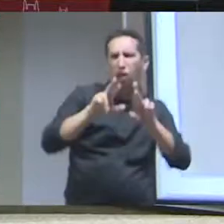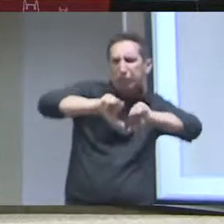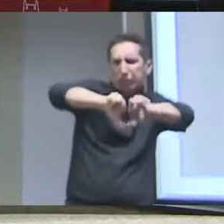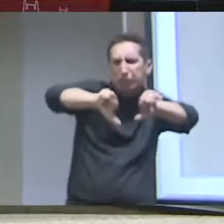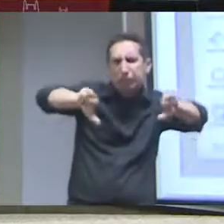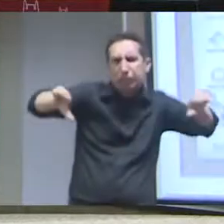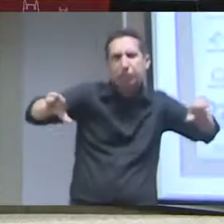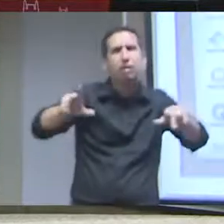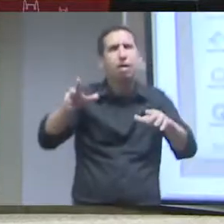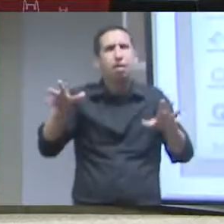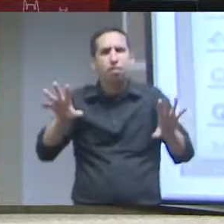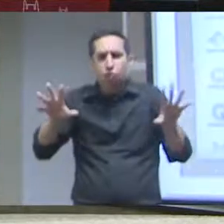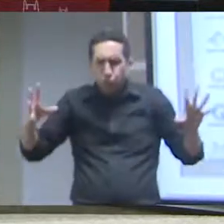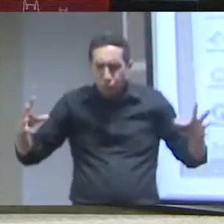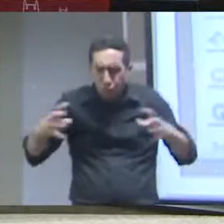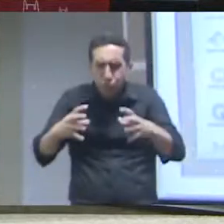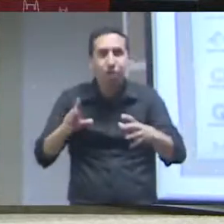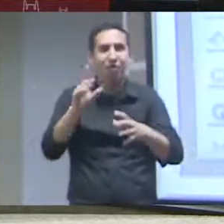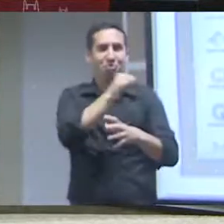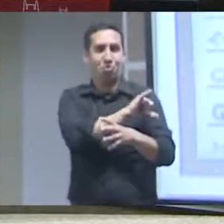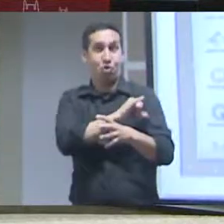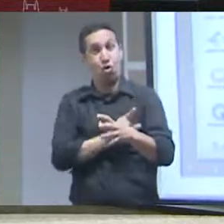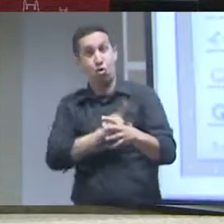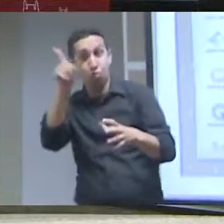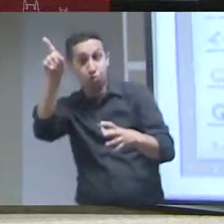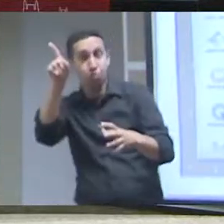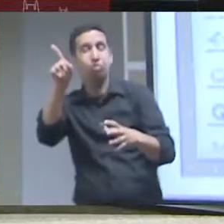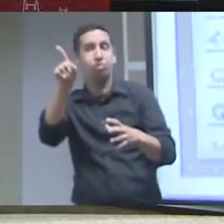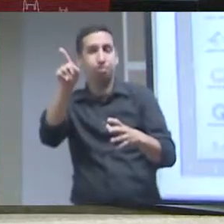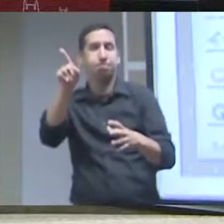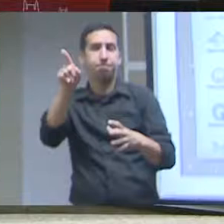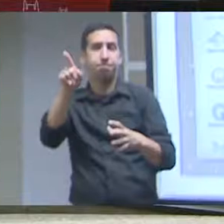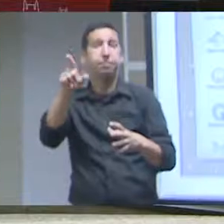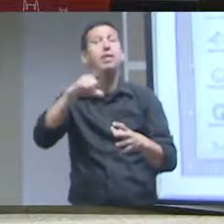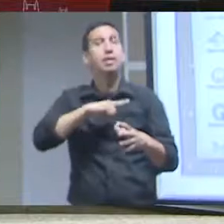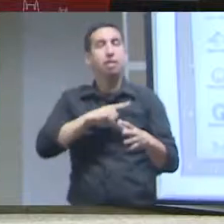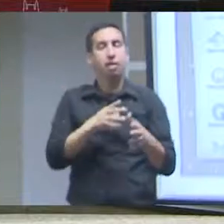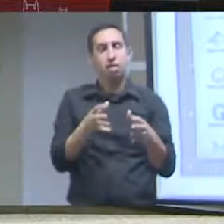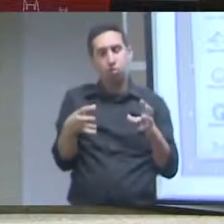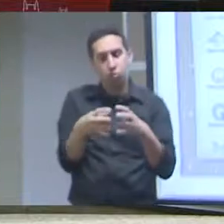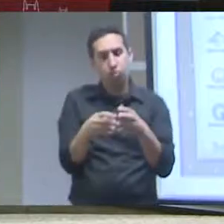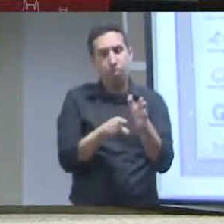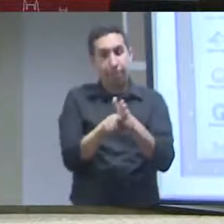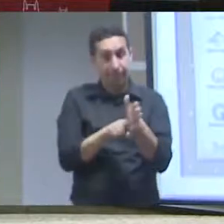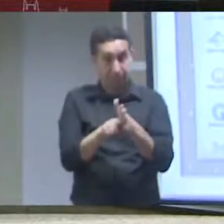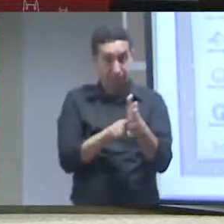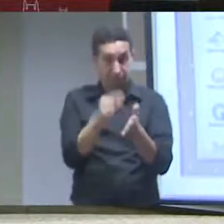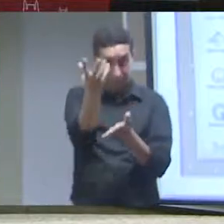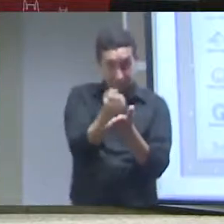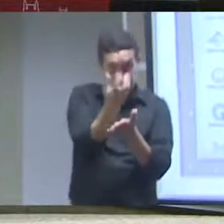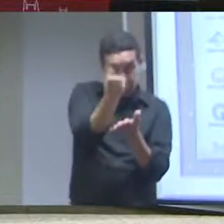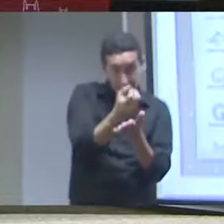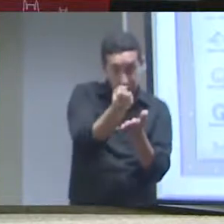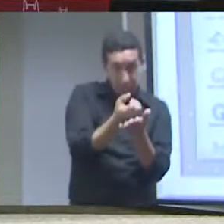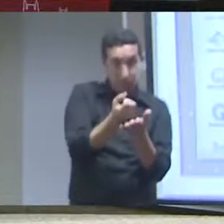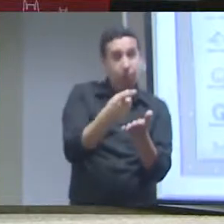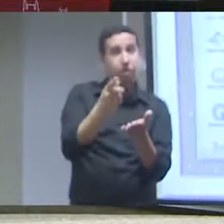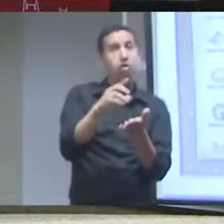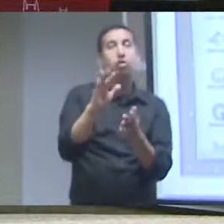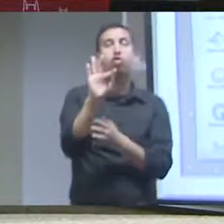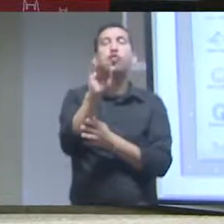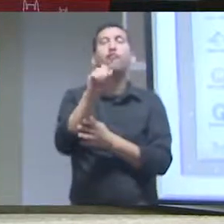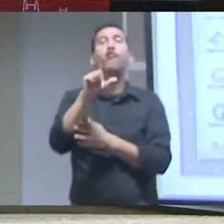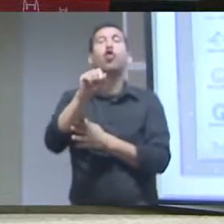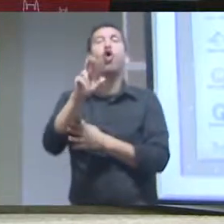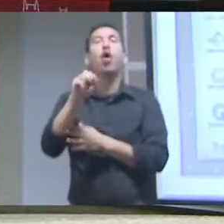Botânico do Rio de Janeiro, que tem várias coleções aqui, a lista de espécies de flora do Brasil, o catálogo da flora do Rio de Janeiro, o herbário